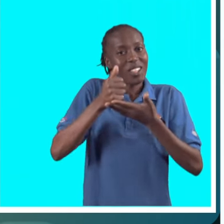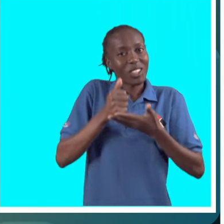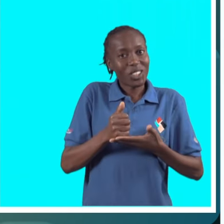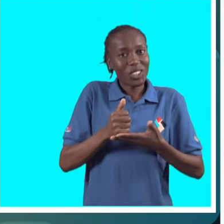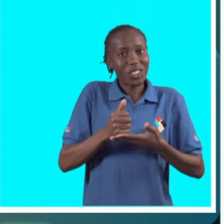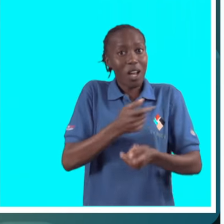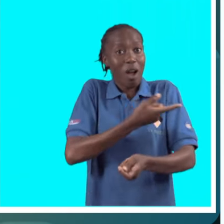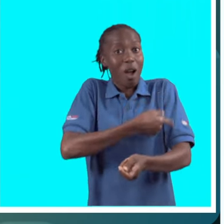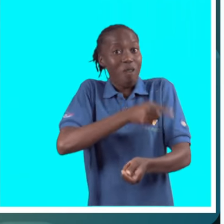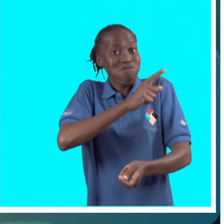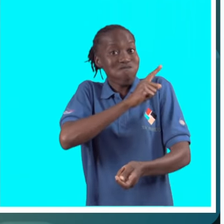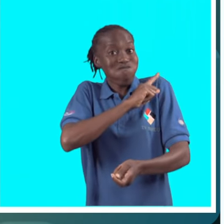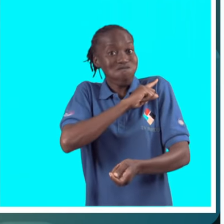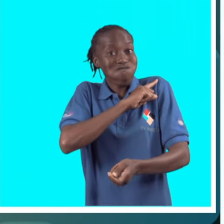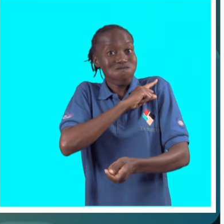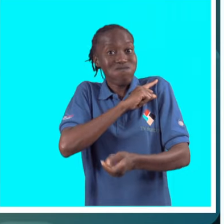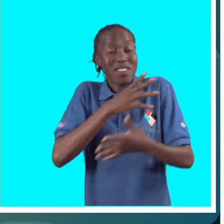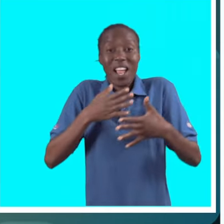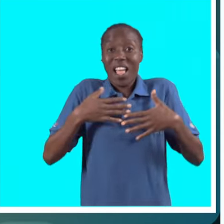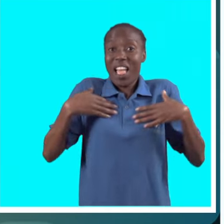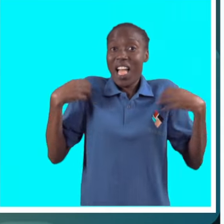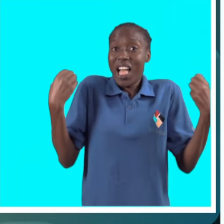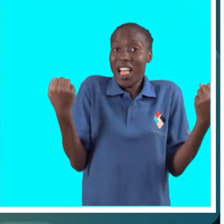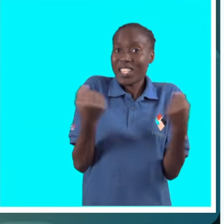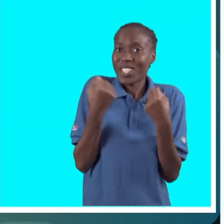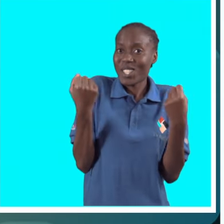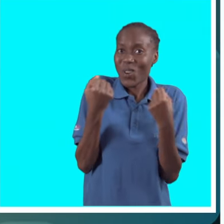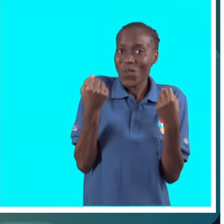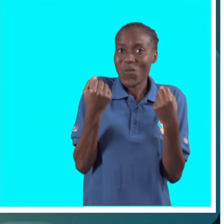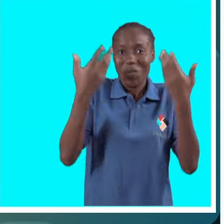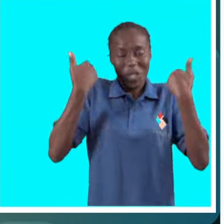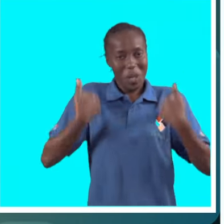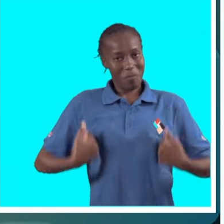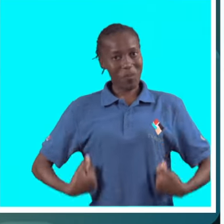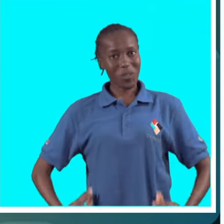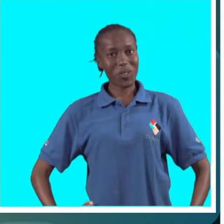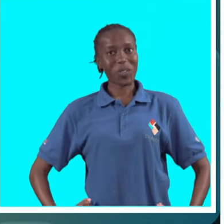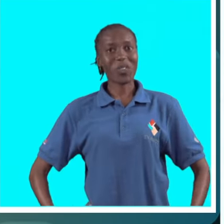fortalecer a saúde. Música